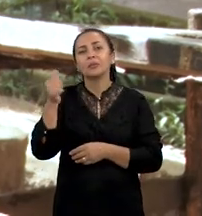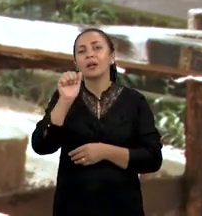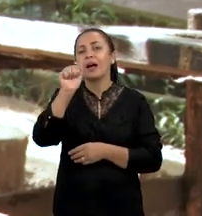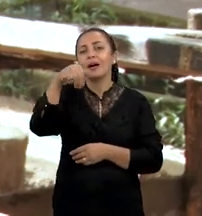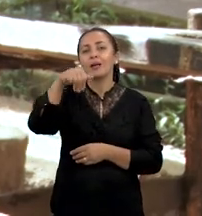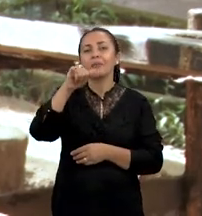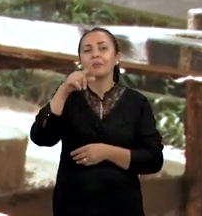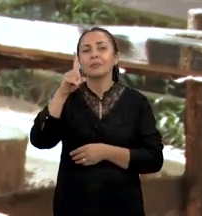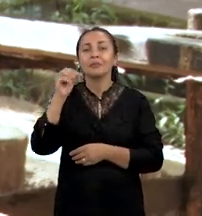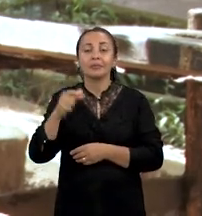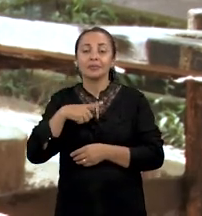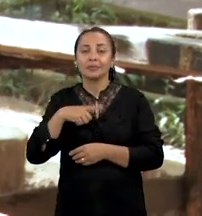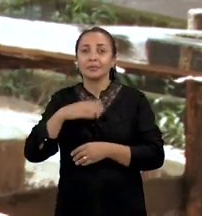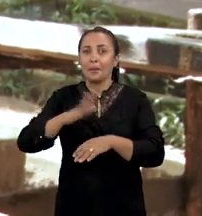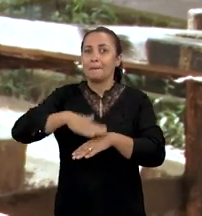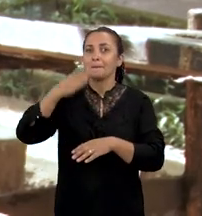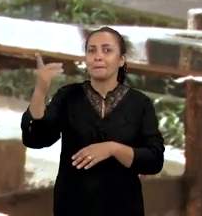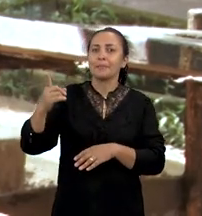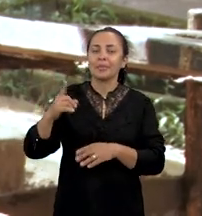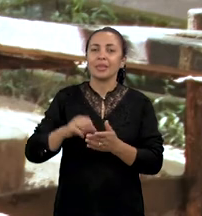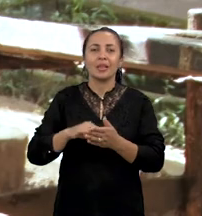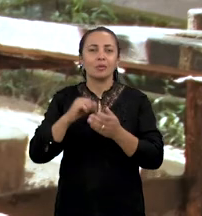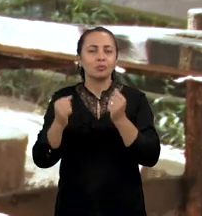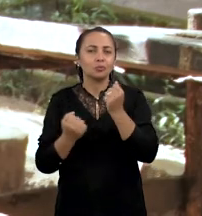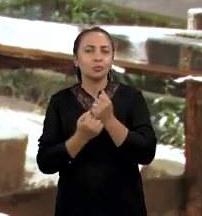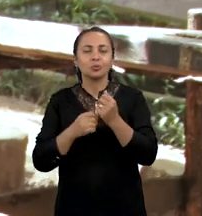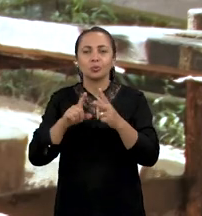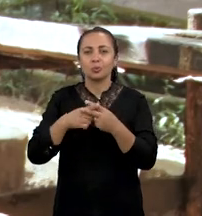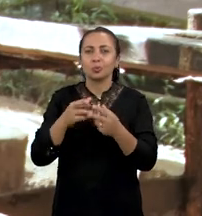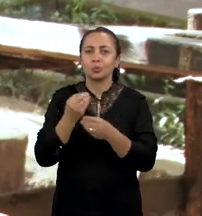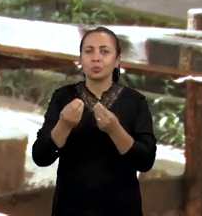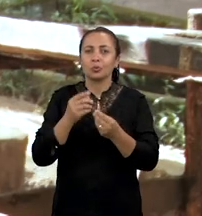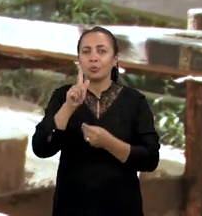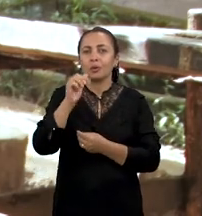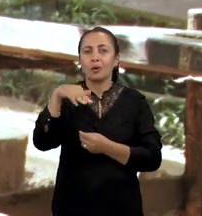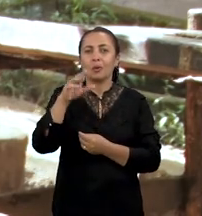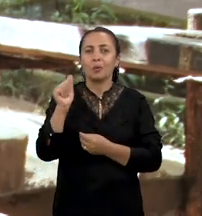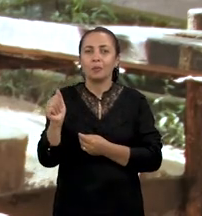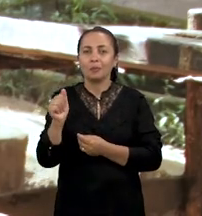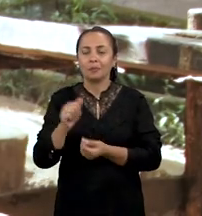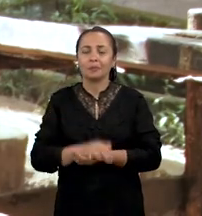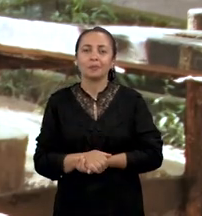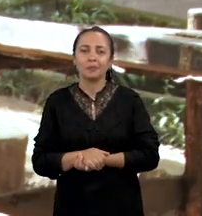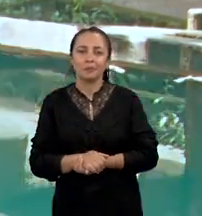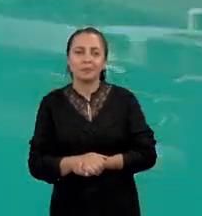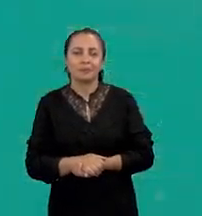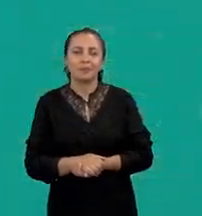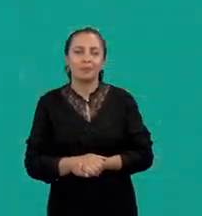em amido e que rendem maior quantidade de seus subprodutos, como a goma, por exemplo.